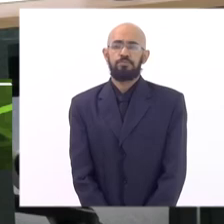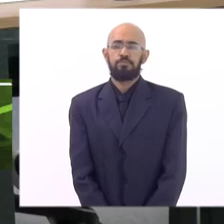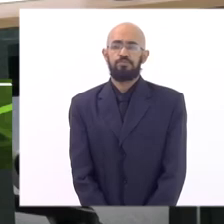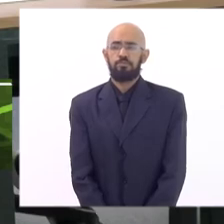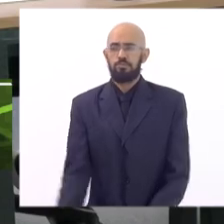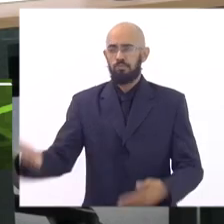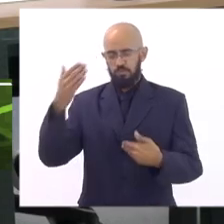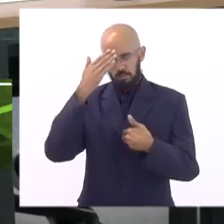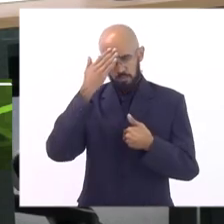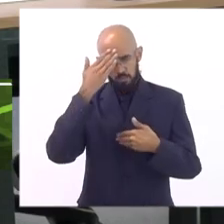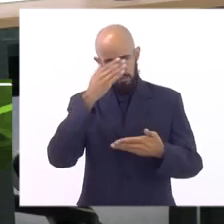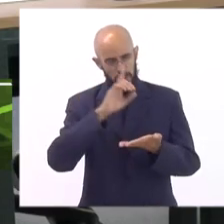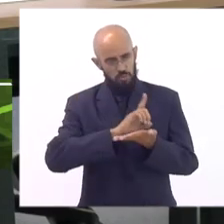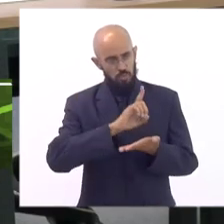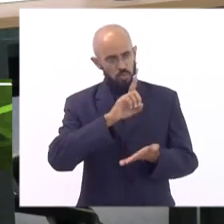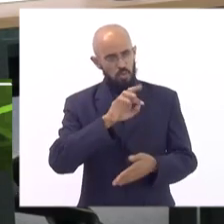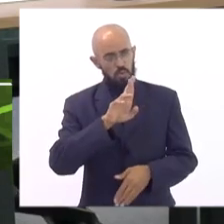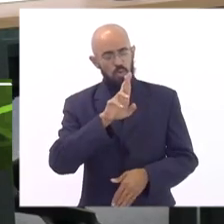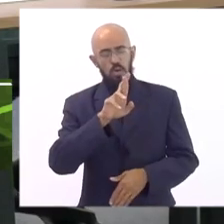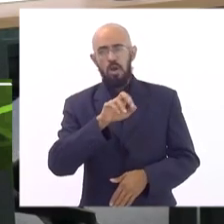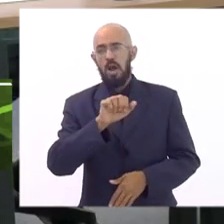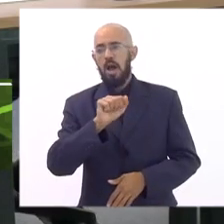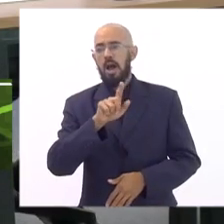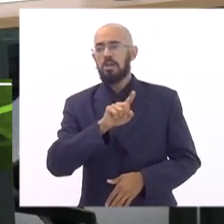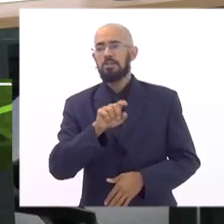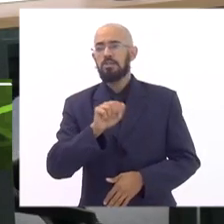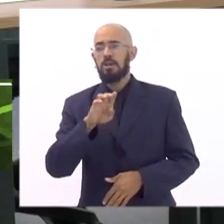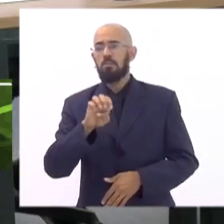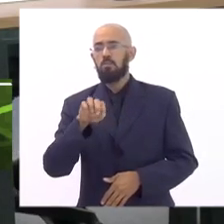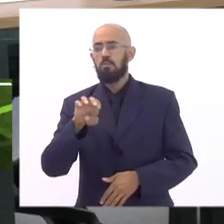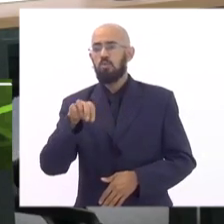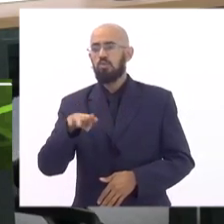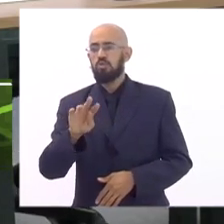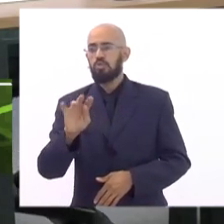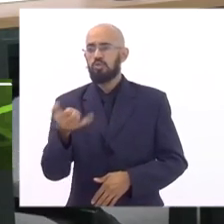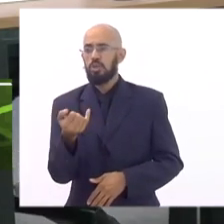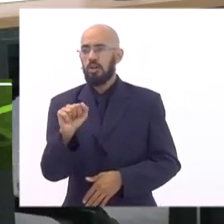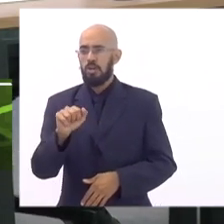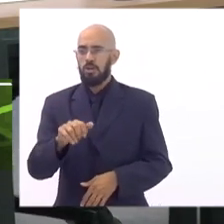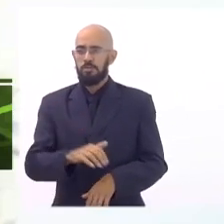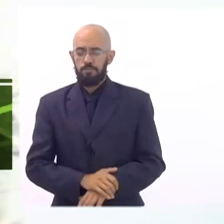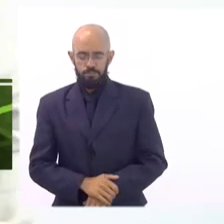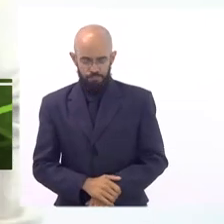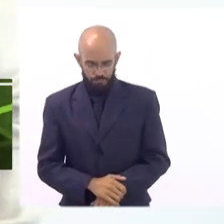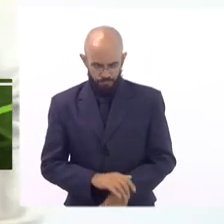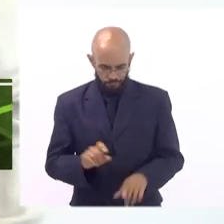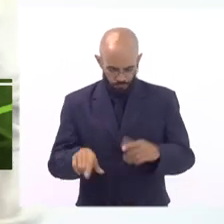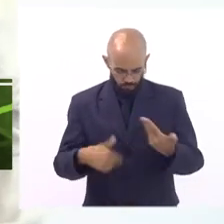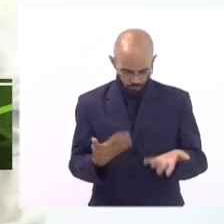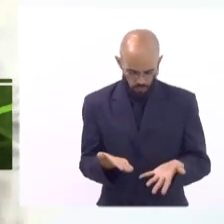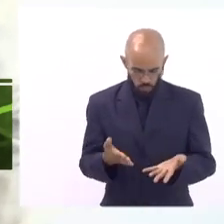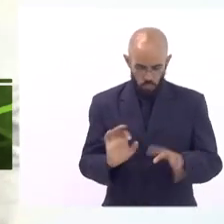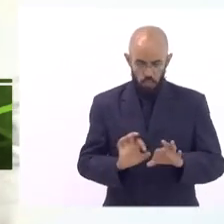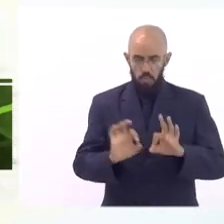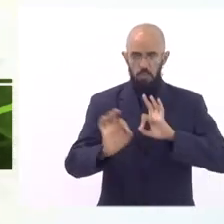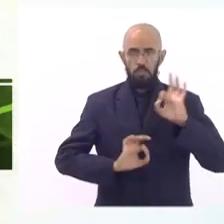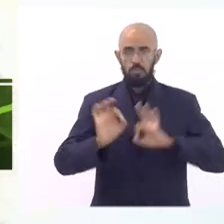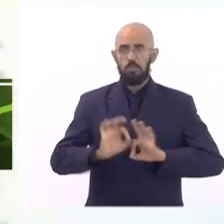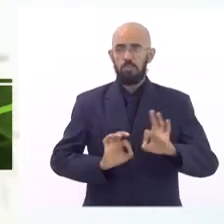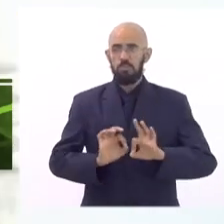obrigado doutora Zambuja acho que a gente próprio processo de organização dessa audiência